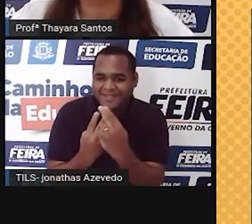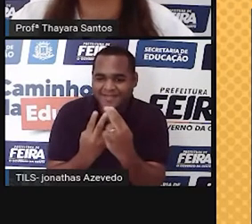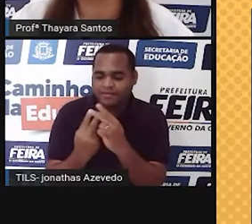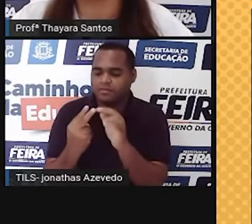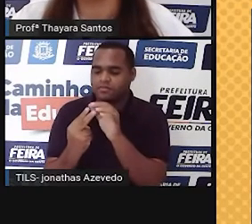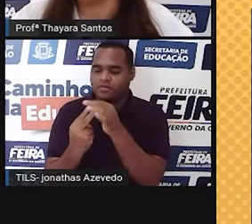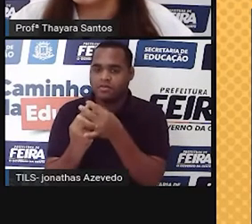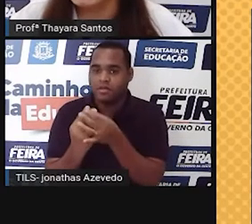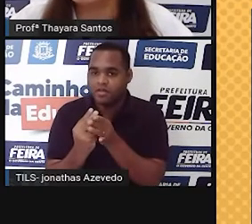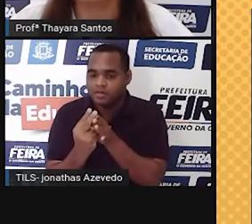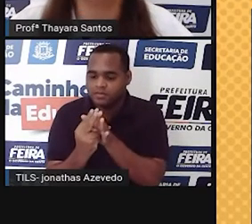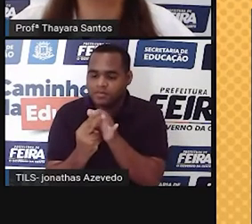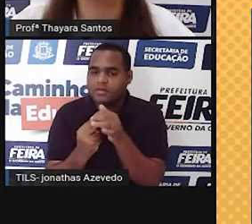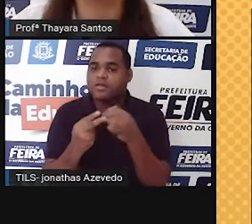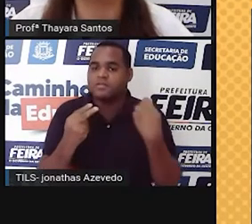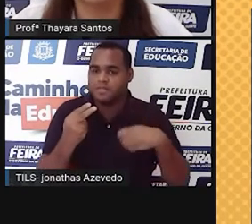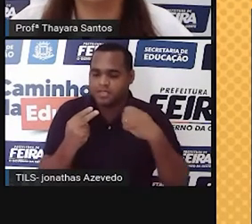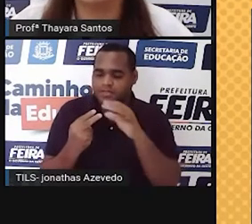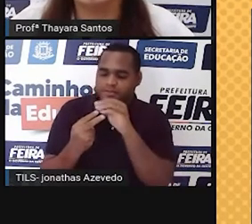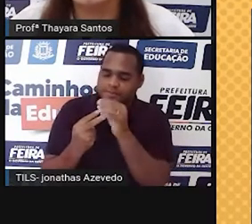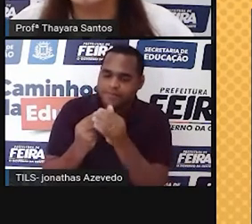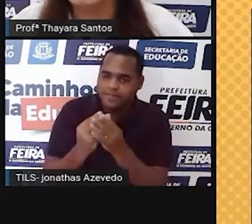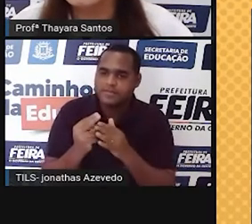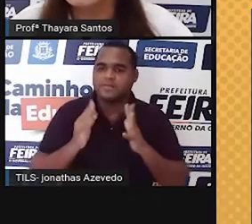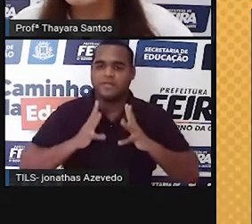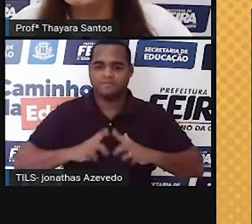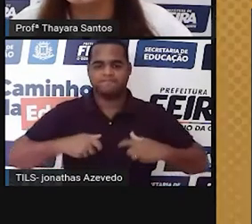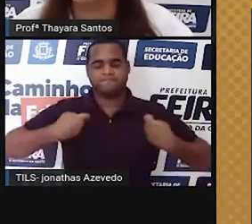pele. Então, tem que ter esses cuidados.